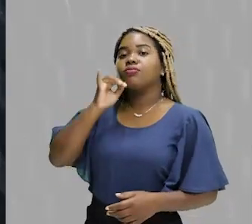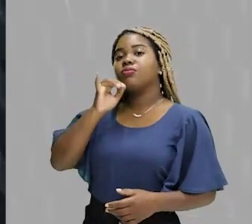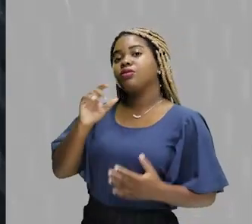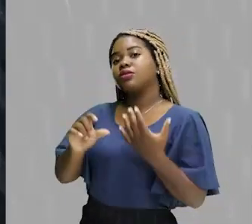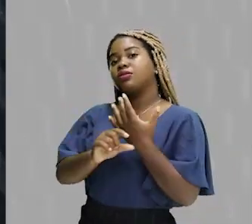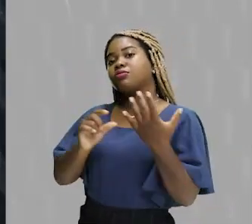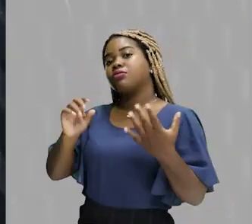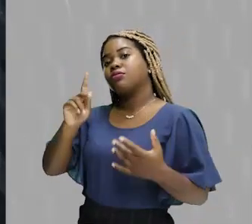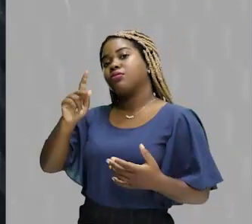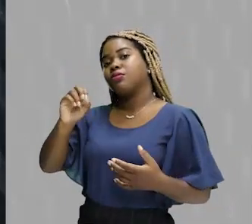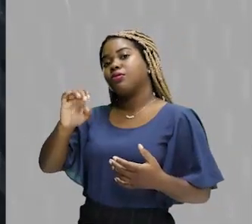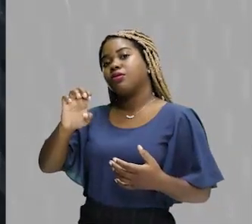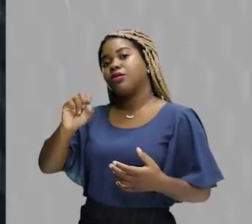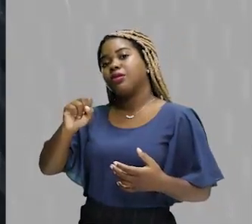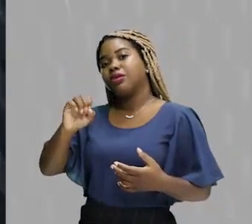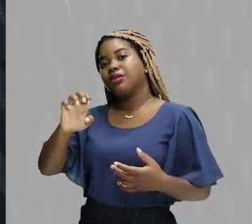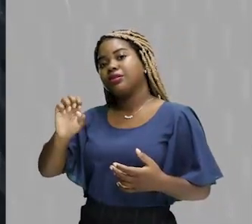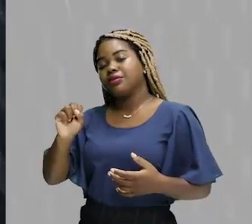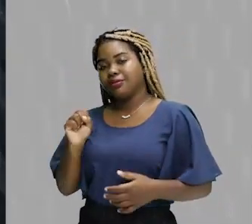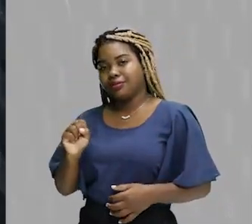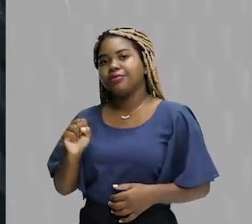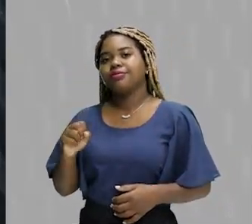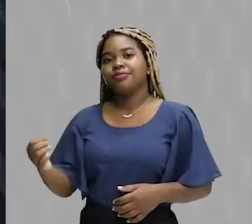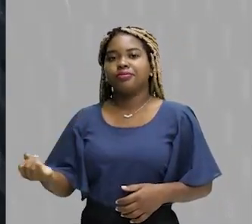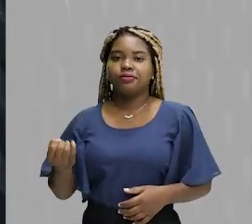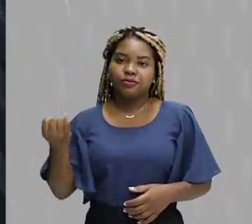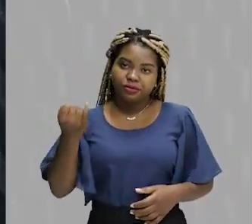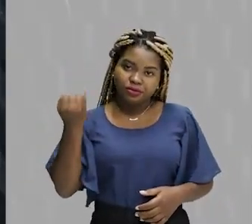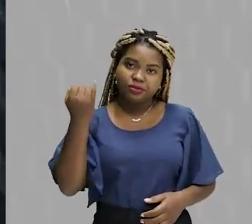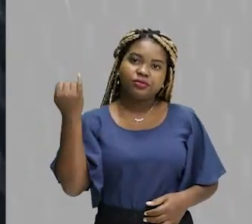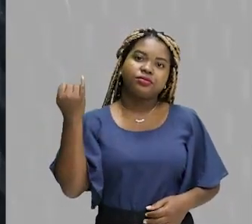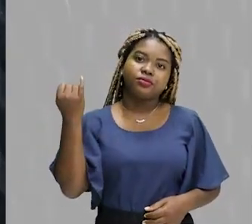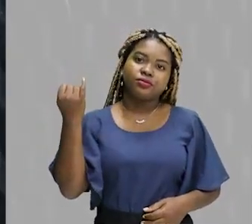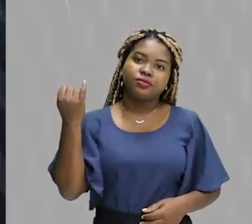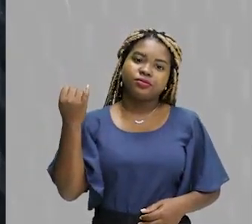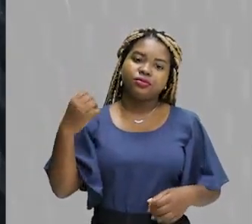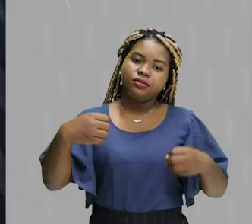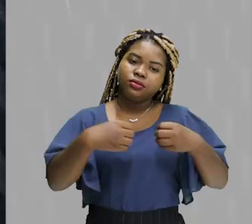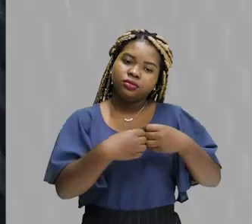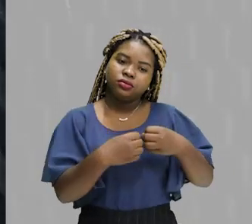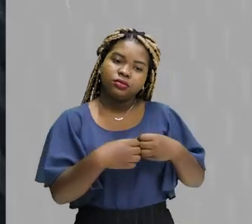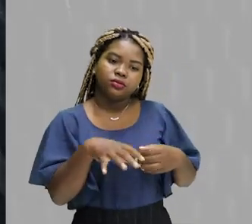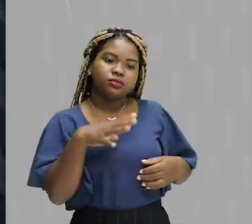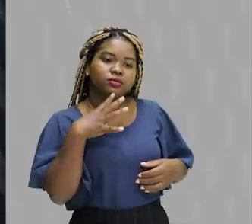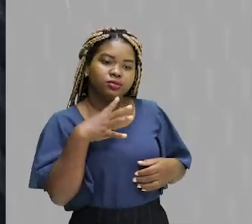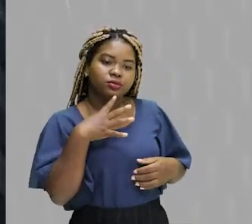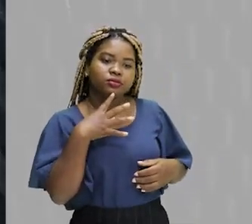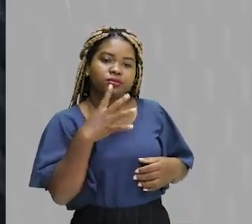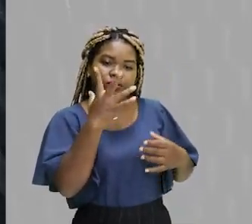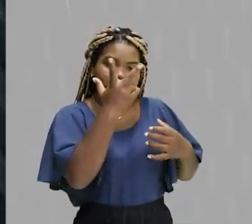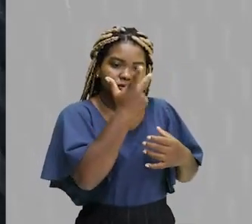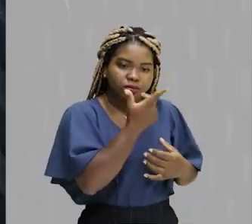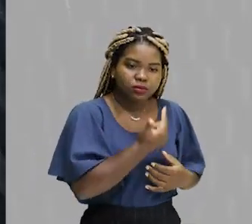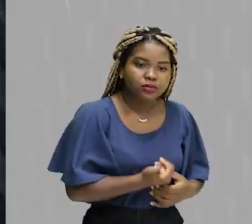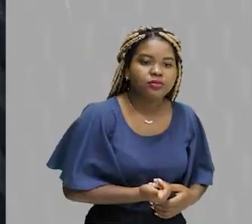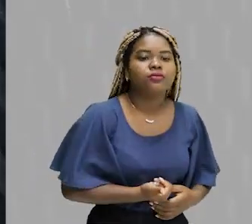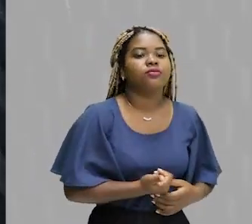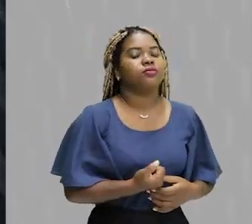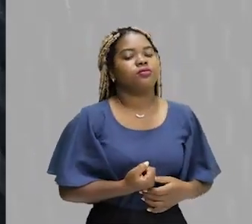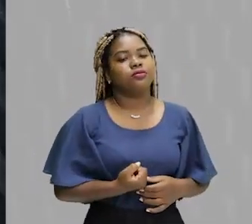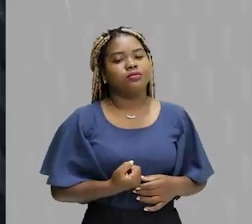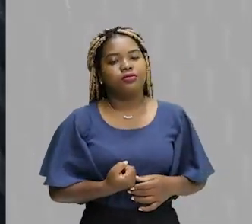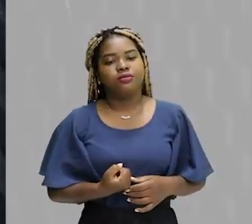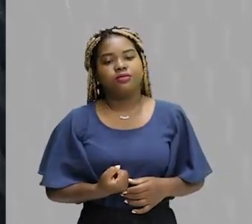muito bonita, que fala de muita coisa importante. Ele se aproximando deste conhecimento estético, falando de